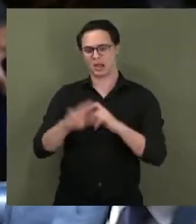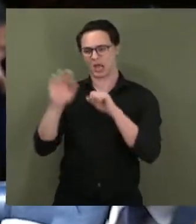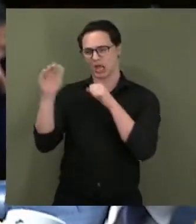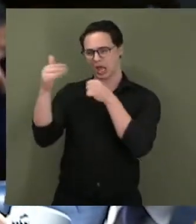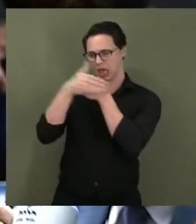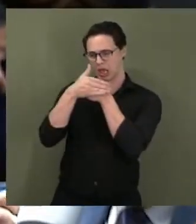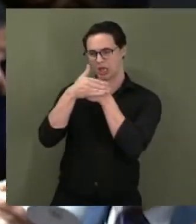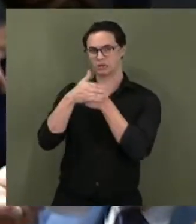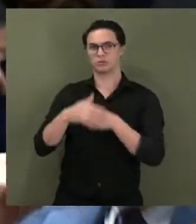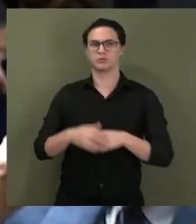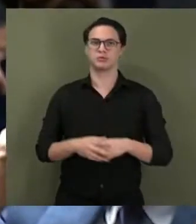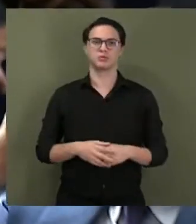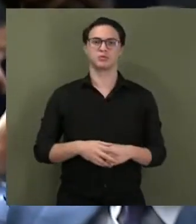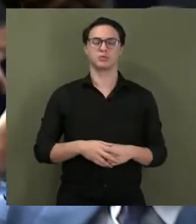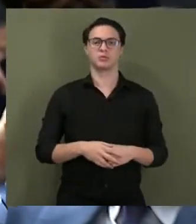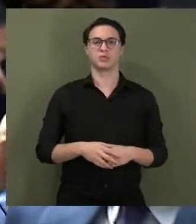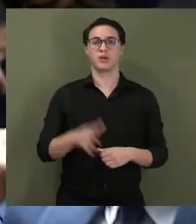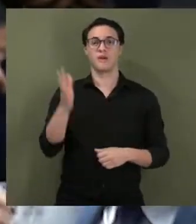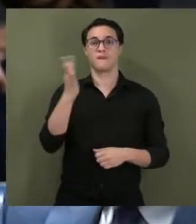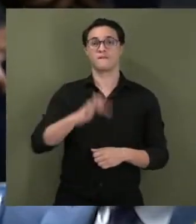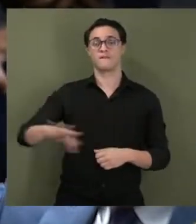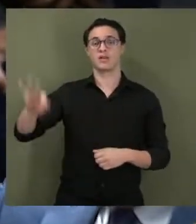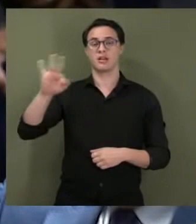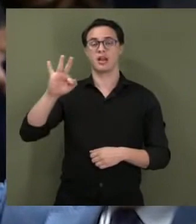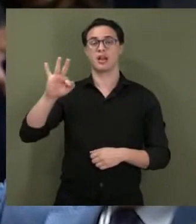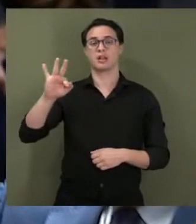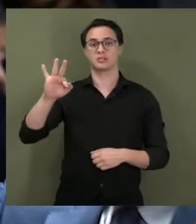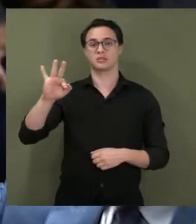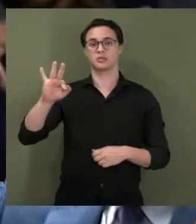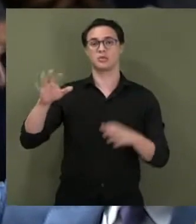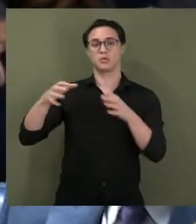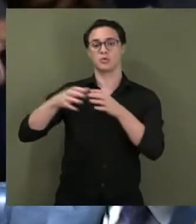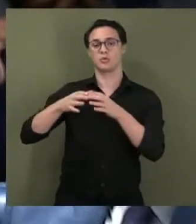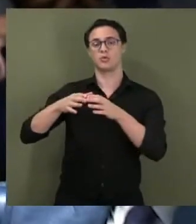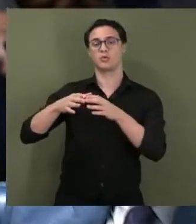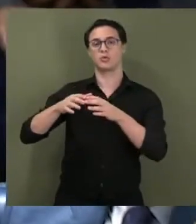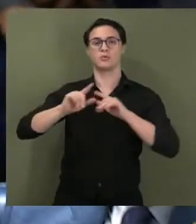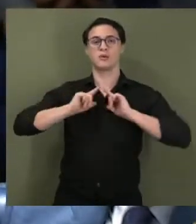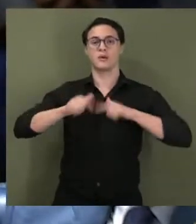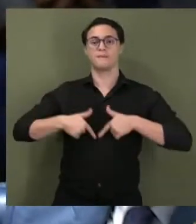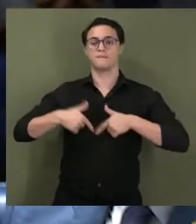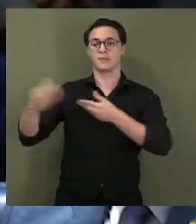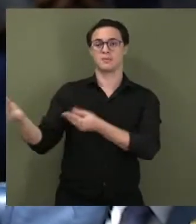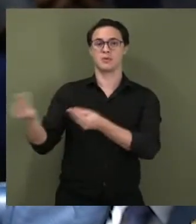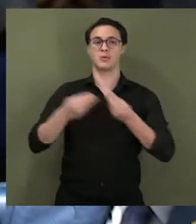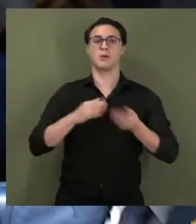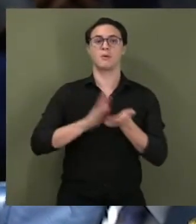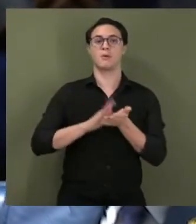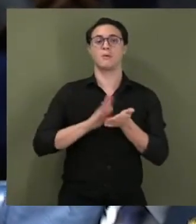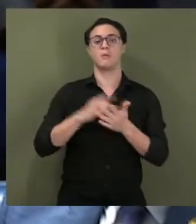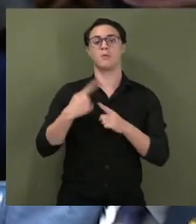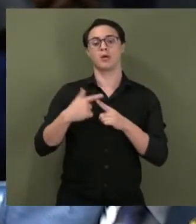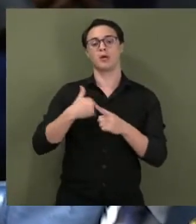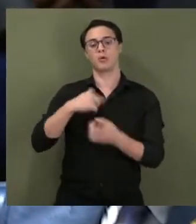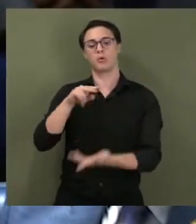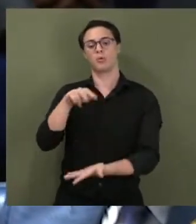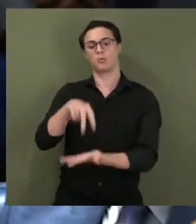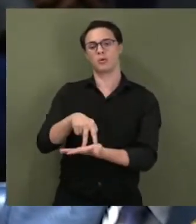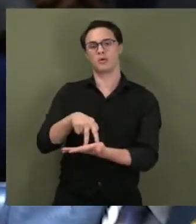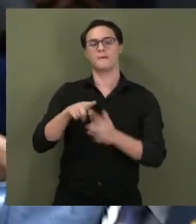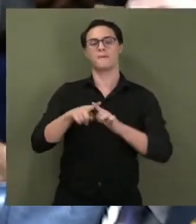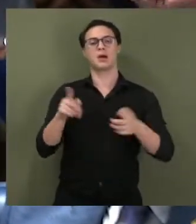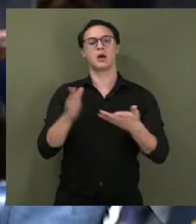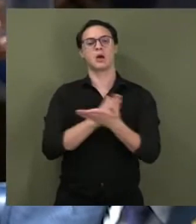A Federação Israelita me mandou uma parabenização, porque eu me posicionei. Mas tem